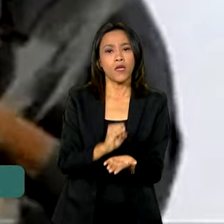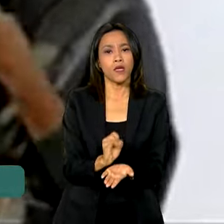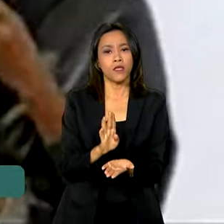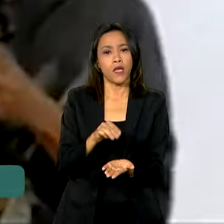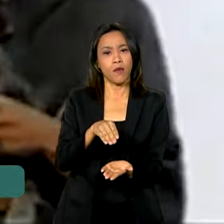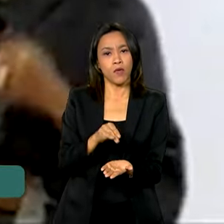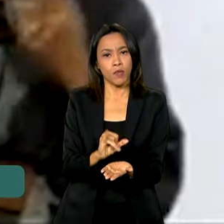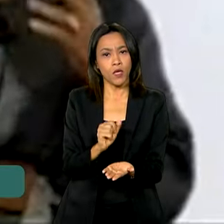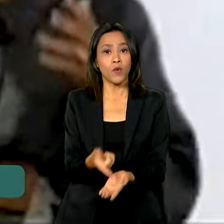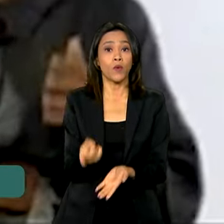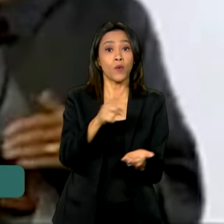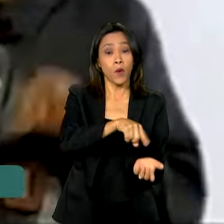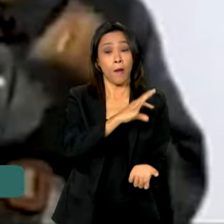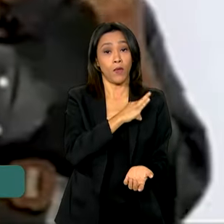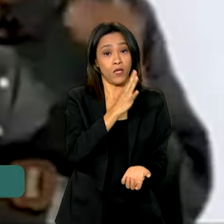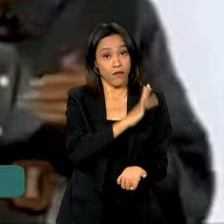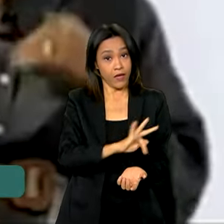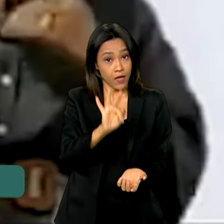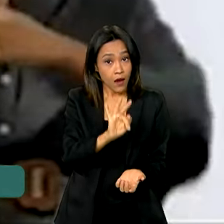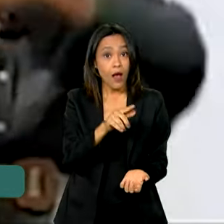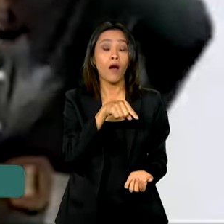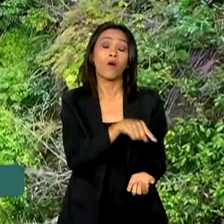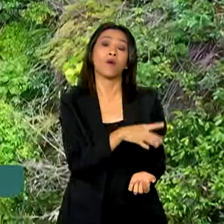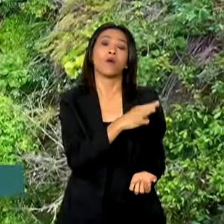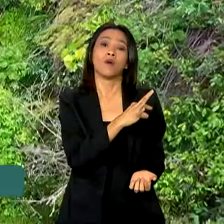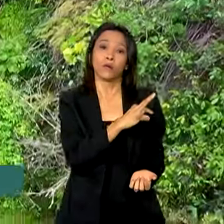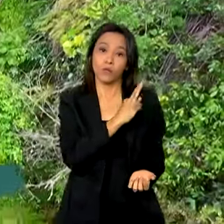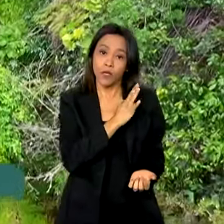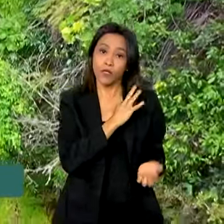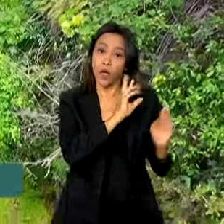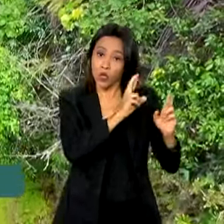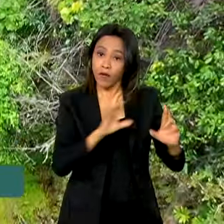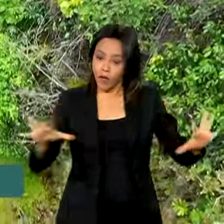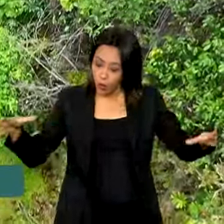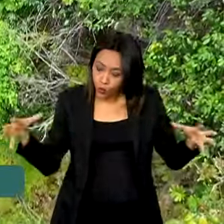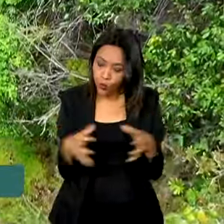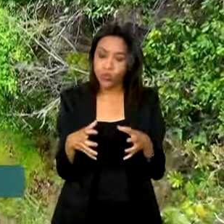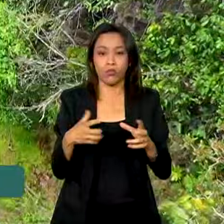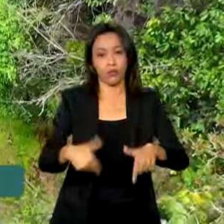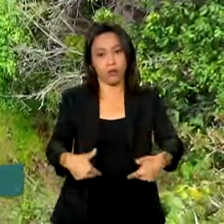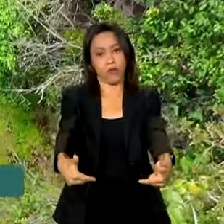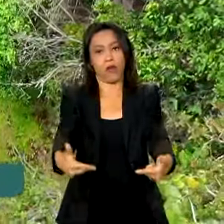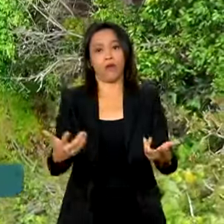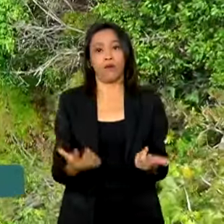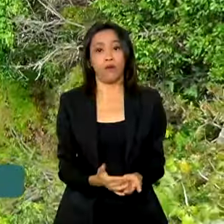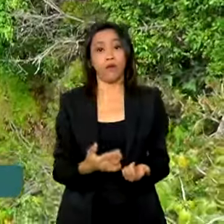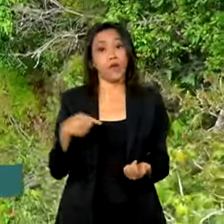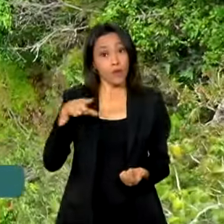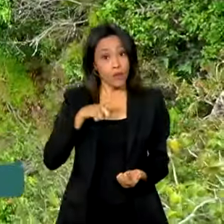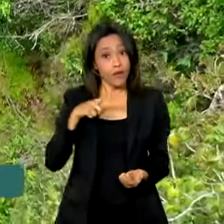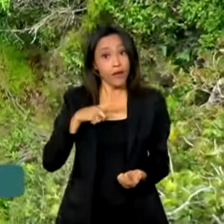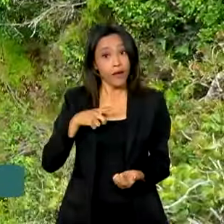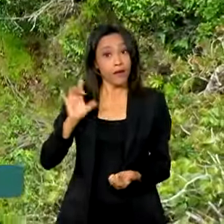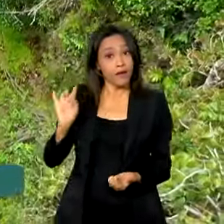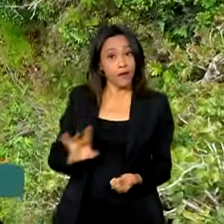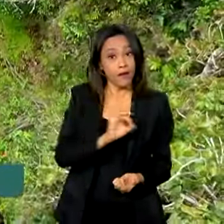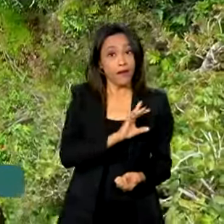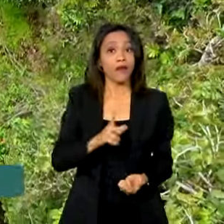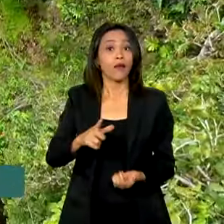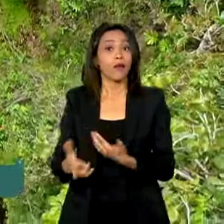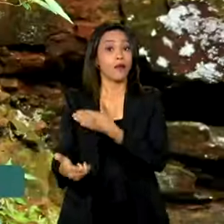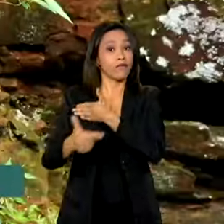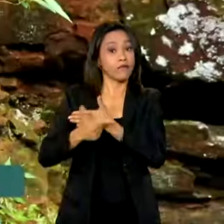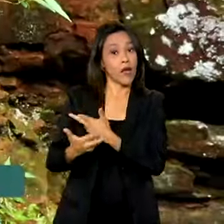juntamente com a PRF, com a Polícia Federal, porque a gente é um combo. Tem alguém que tem a atribuição precípua de cuidar das